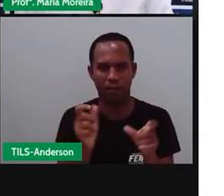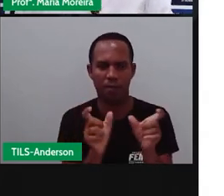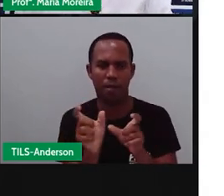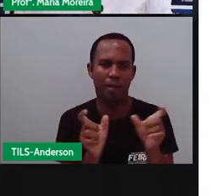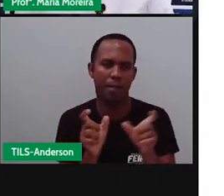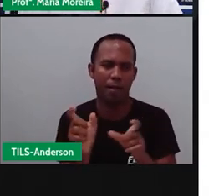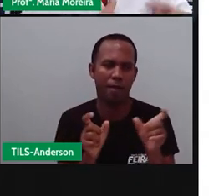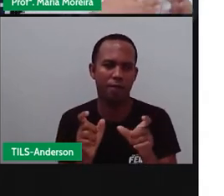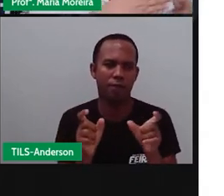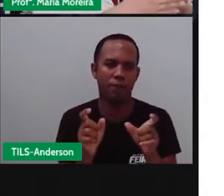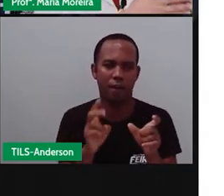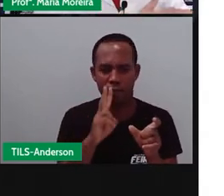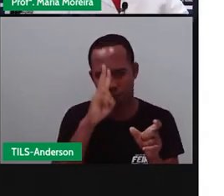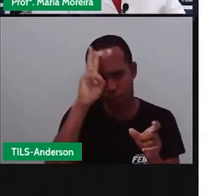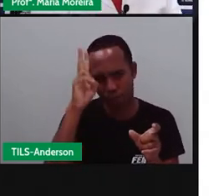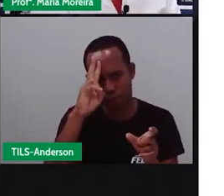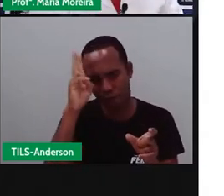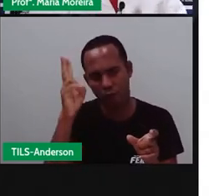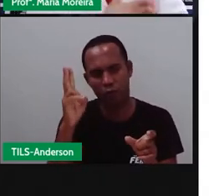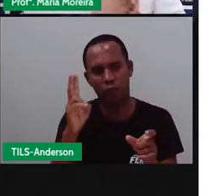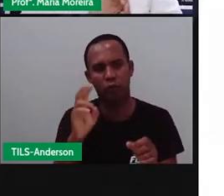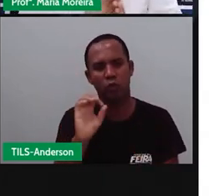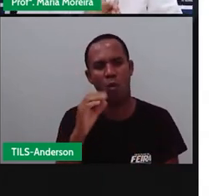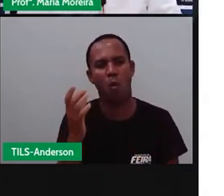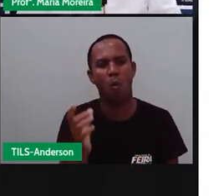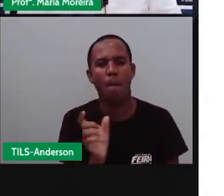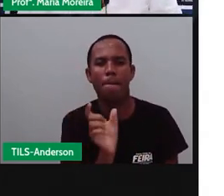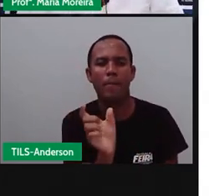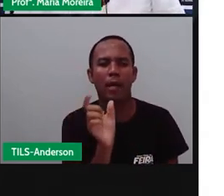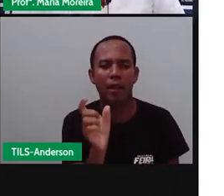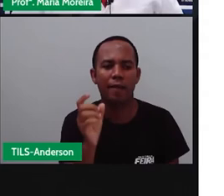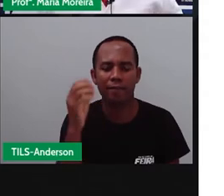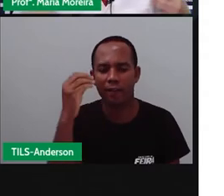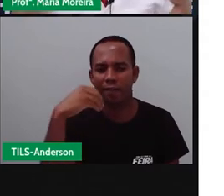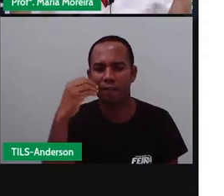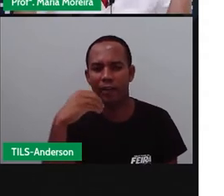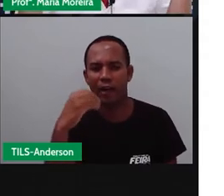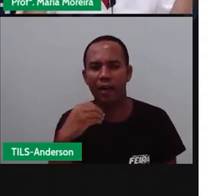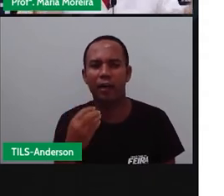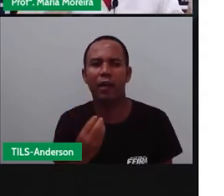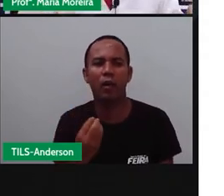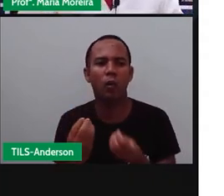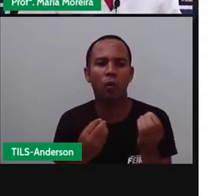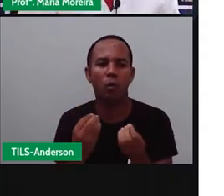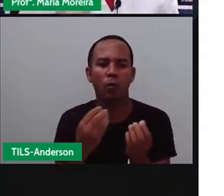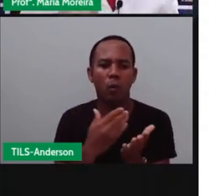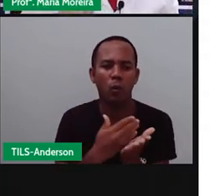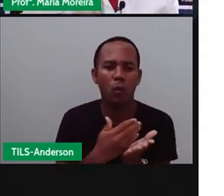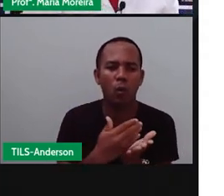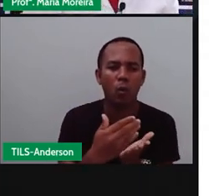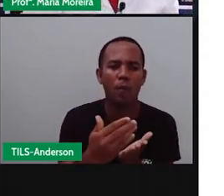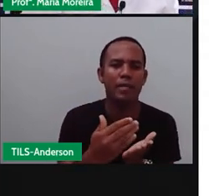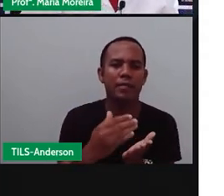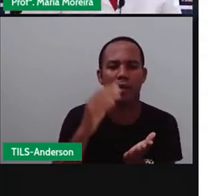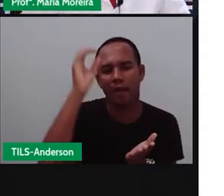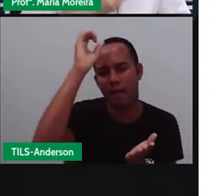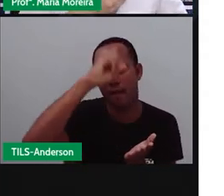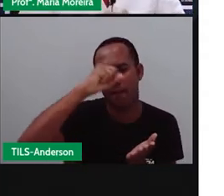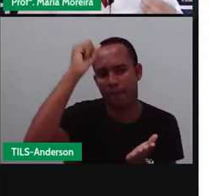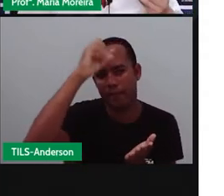é uma sílaba fraca, o que é uma sílaba tônica e o uma sílaba átona, porque a partir daí, vocês irão aprender